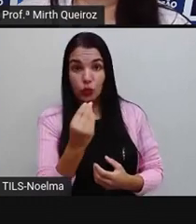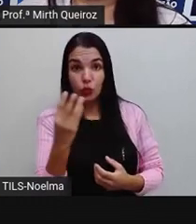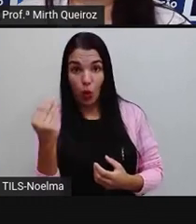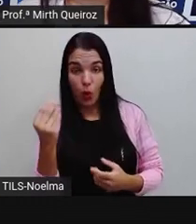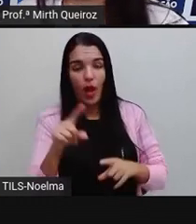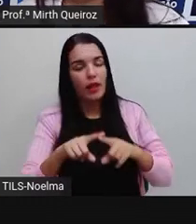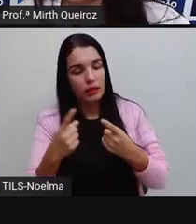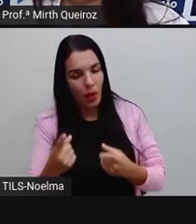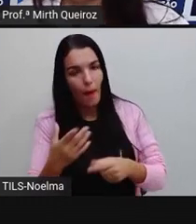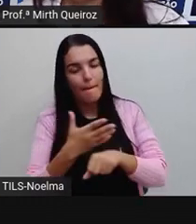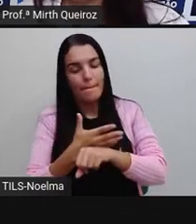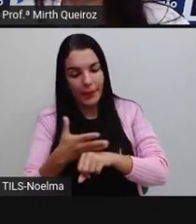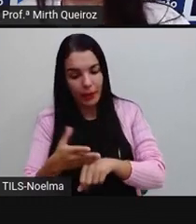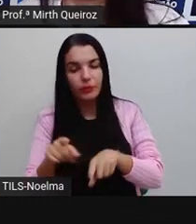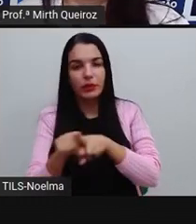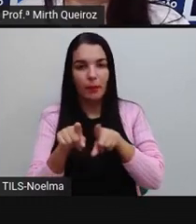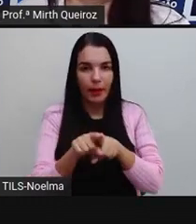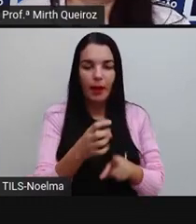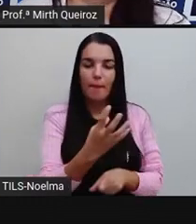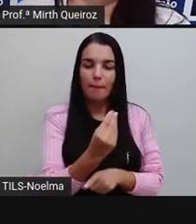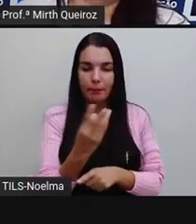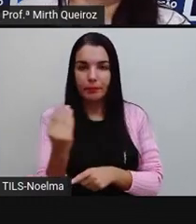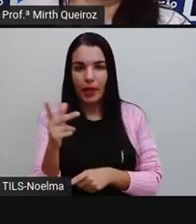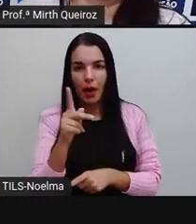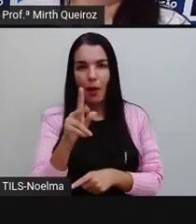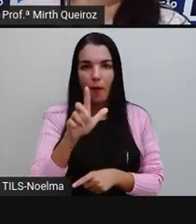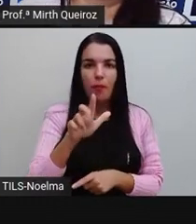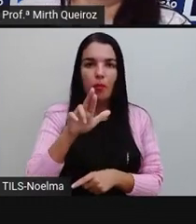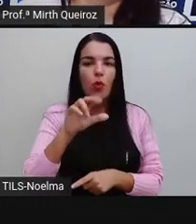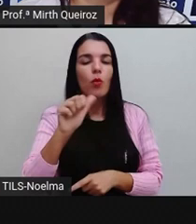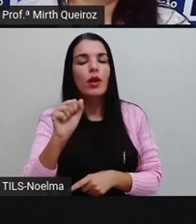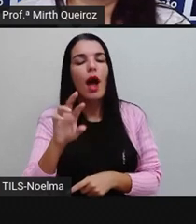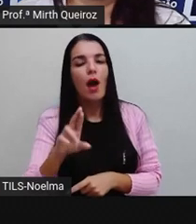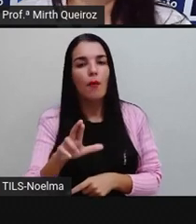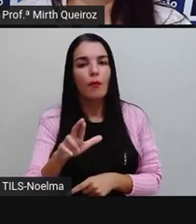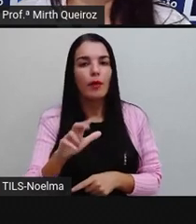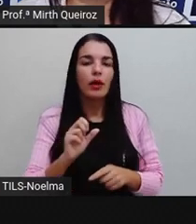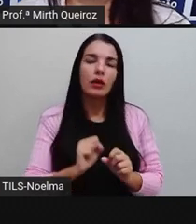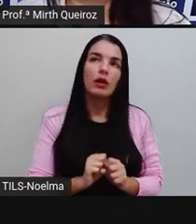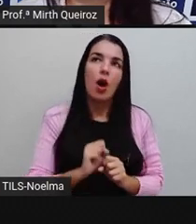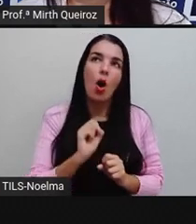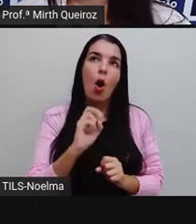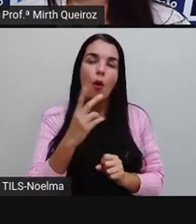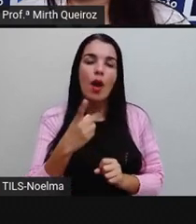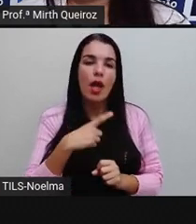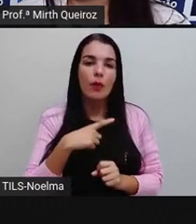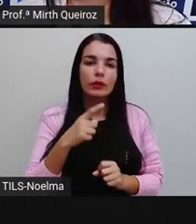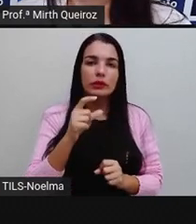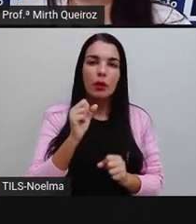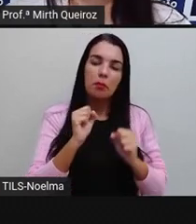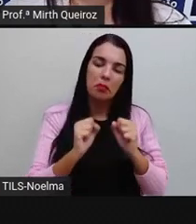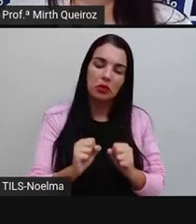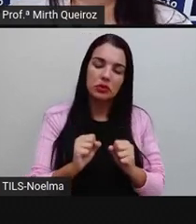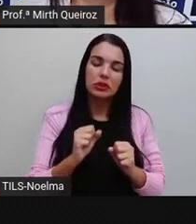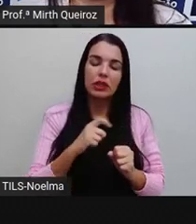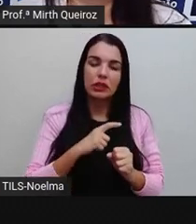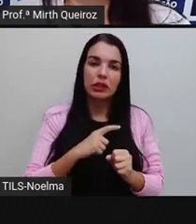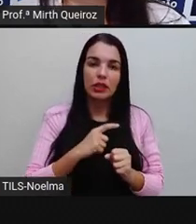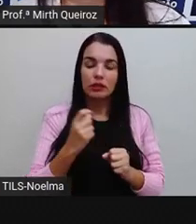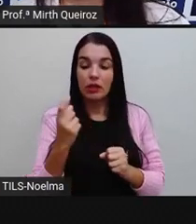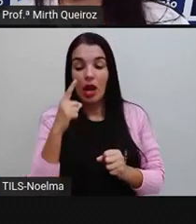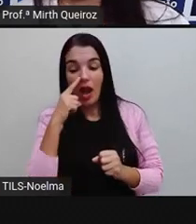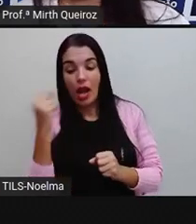deveria vir no plural. Ou eu poderia colocar, Eu tenho um gato e um cachorro, brancos, que no caso seria